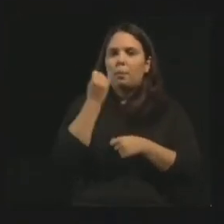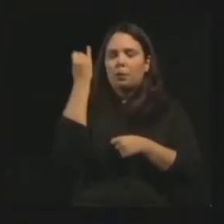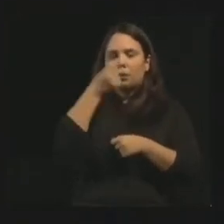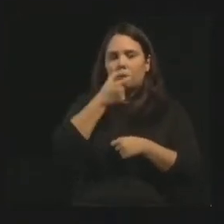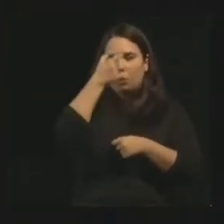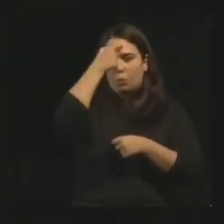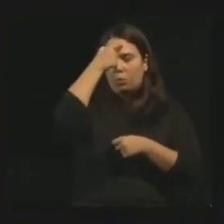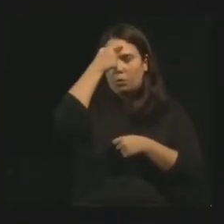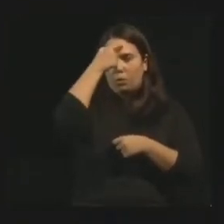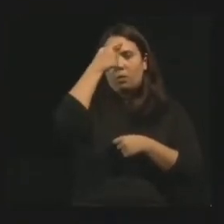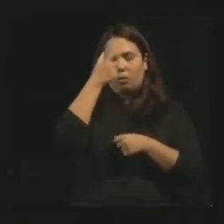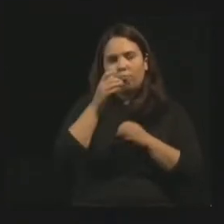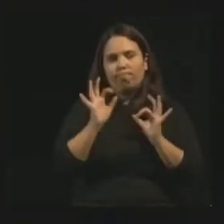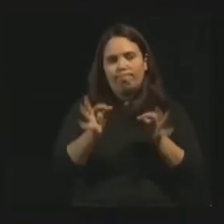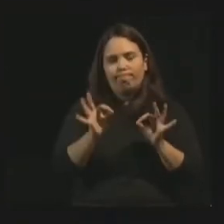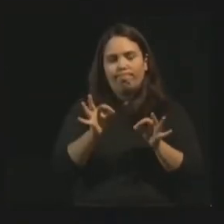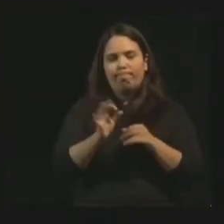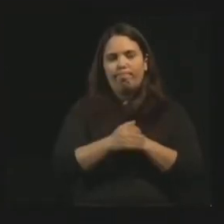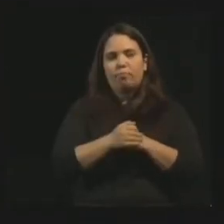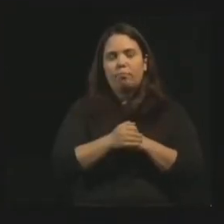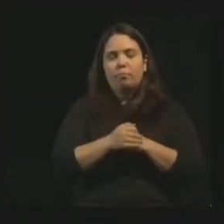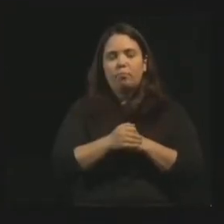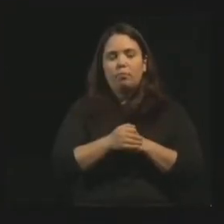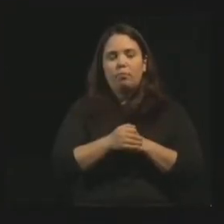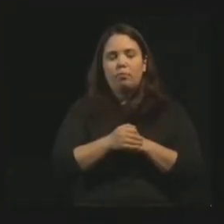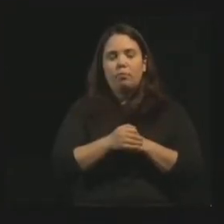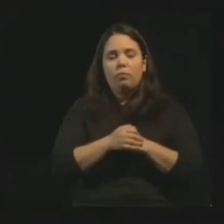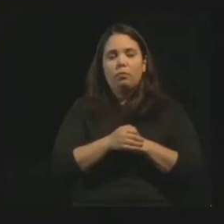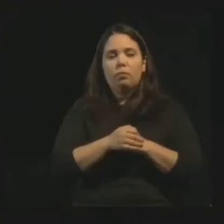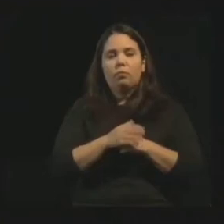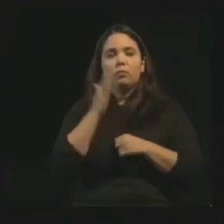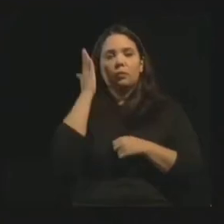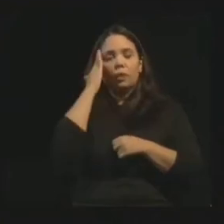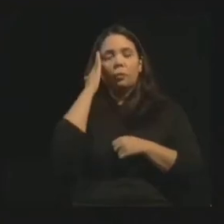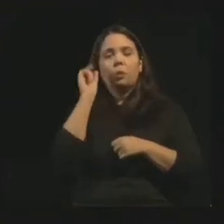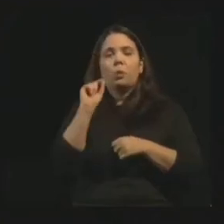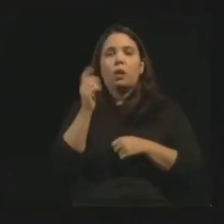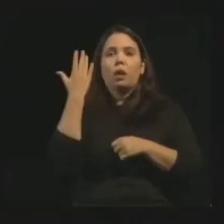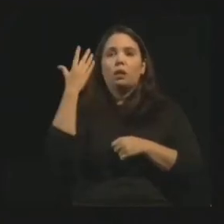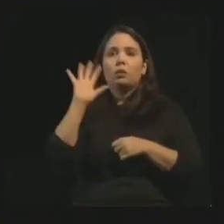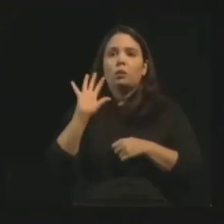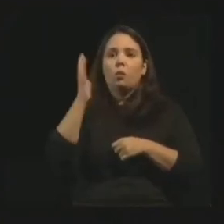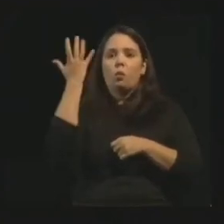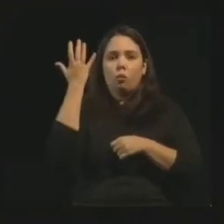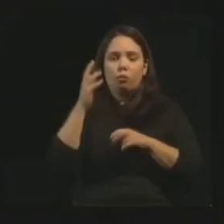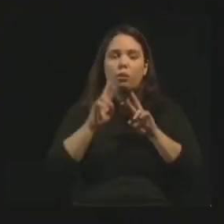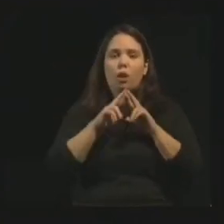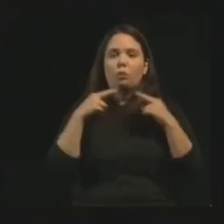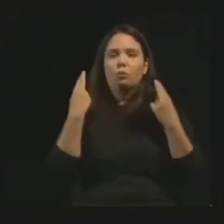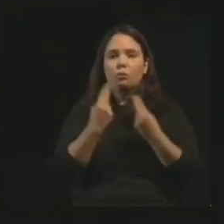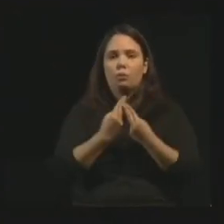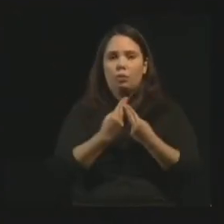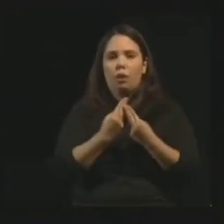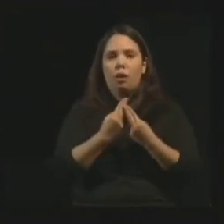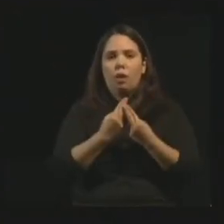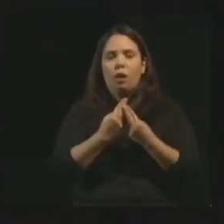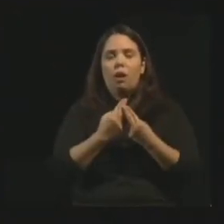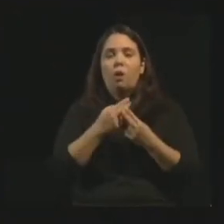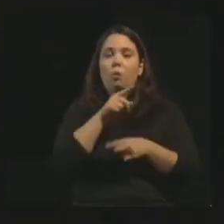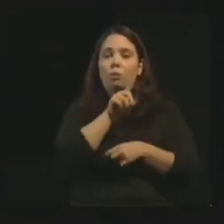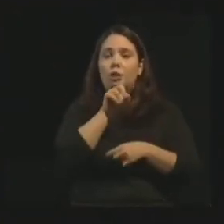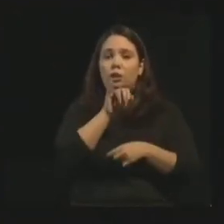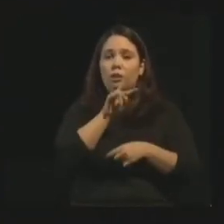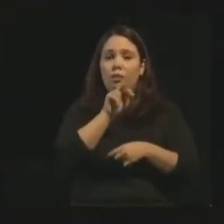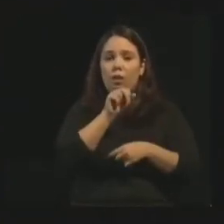consciência. mas, por exemplo, vejam que já houve reuniões em que o assistido era Divaldo Franco,